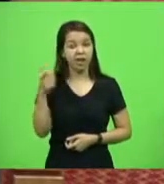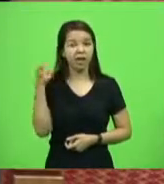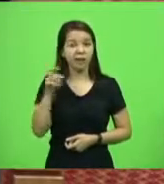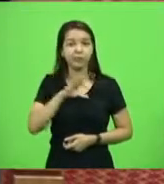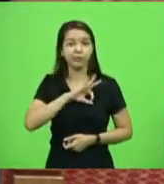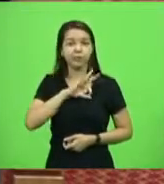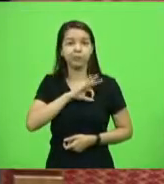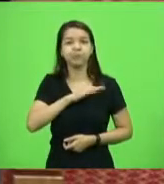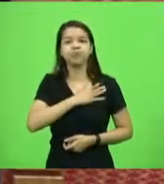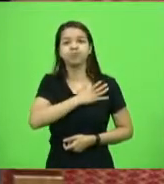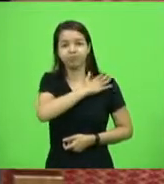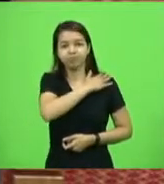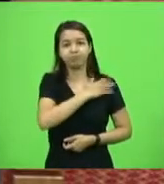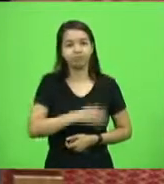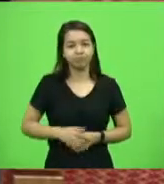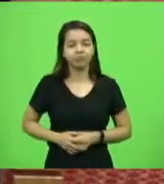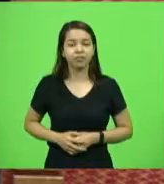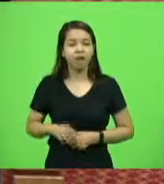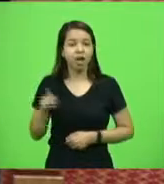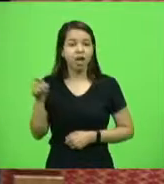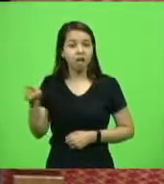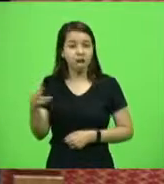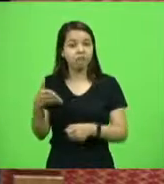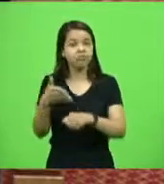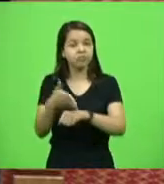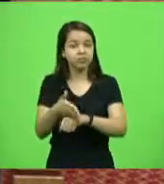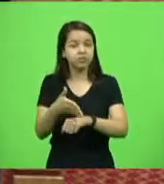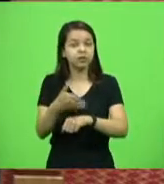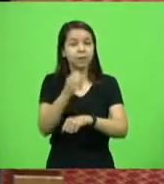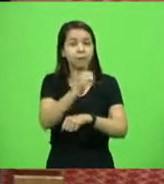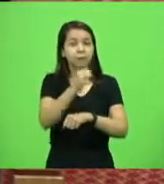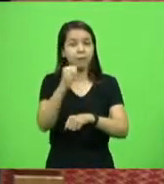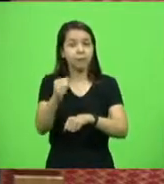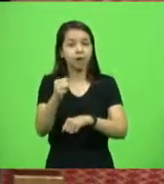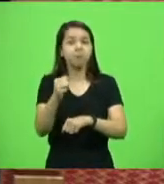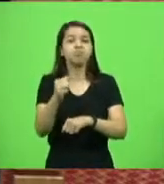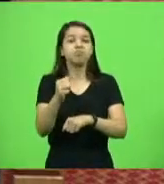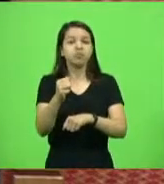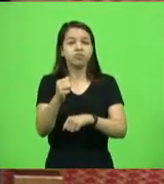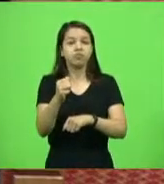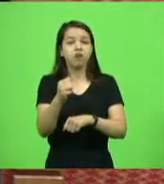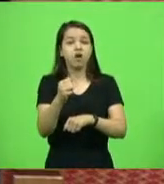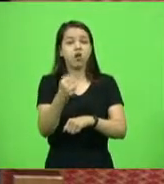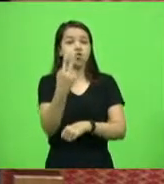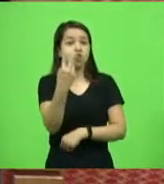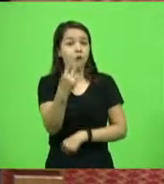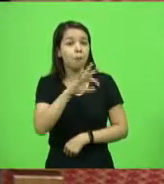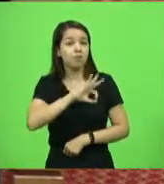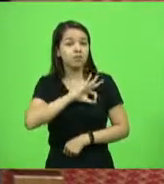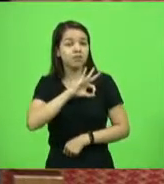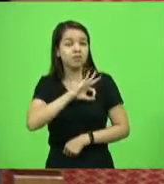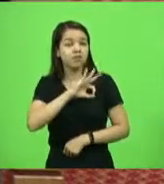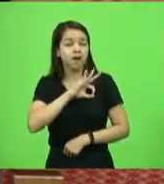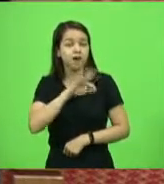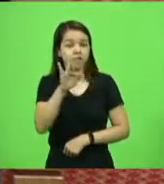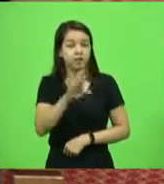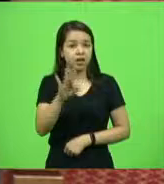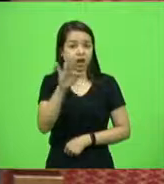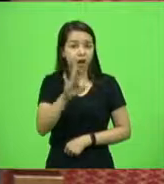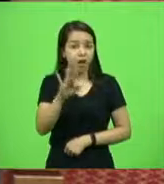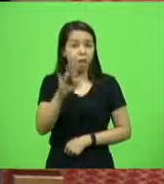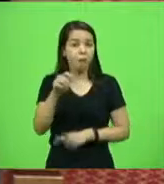envolvido no assassinato de dois policiais rodoviários federais em abril de 2001 em Joinville.